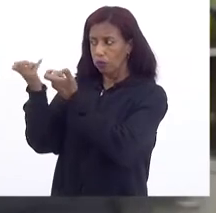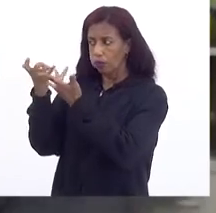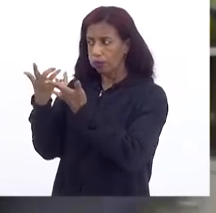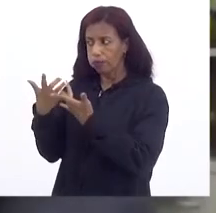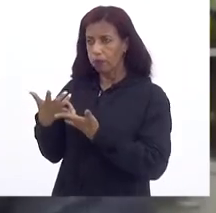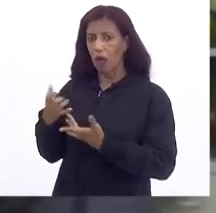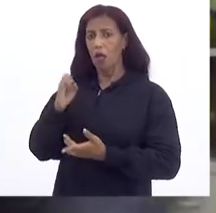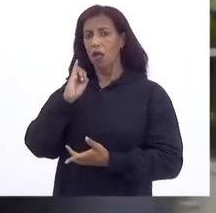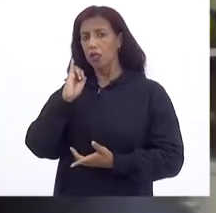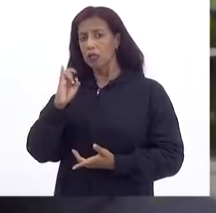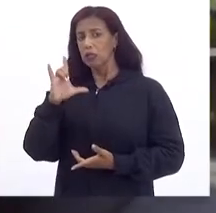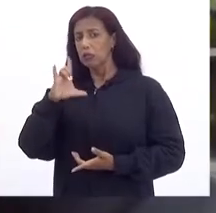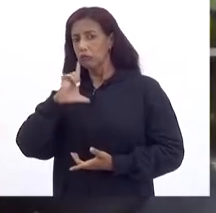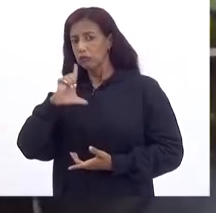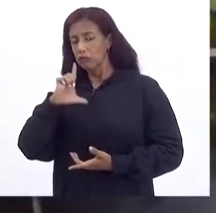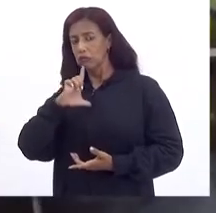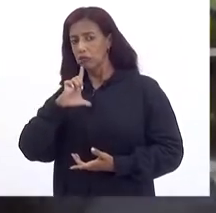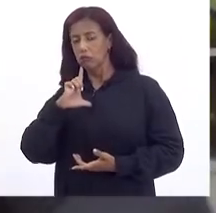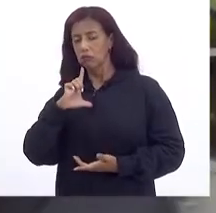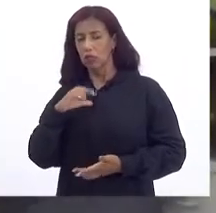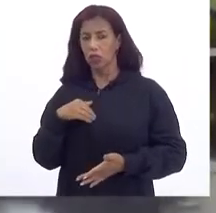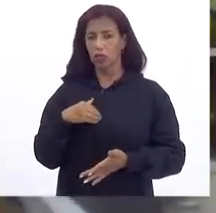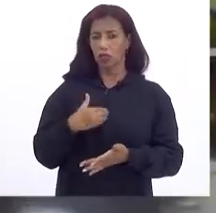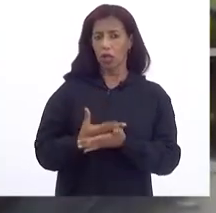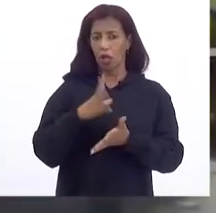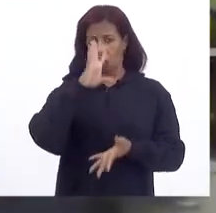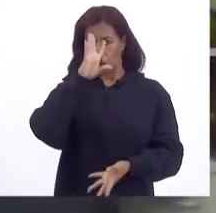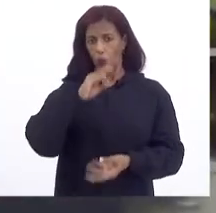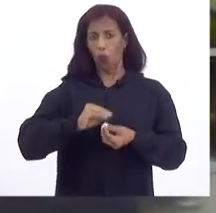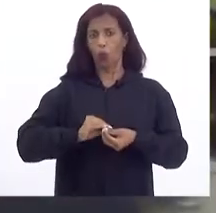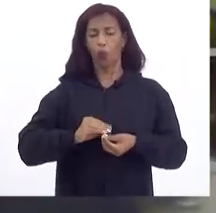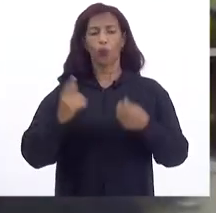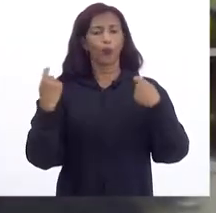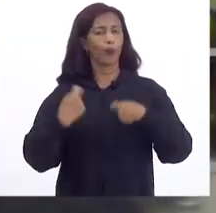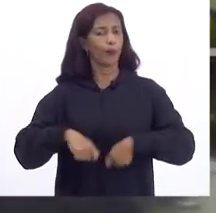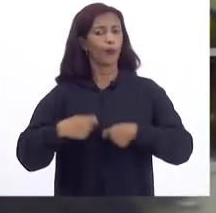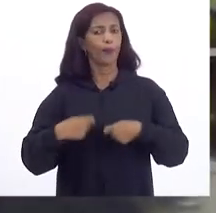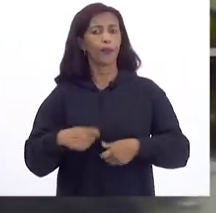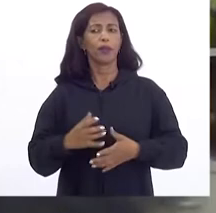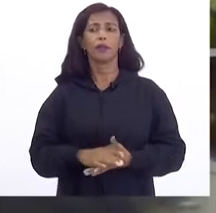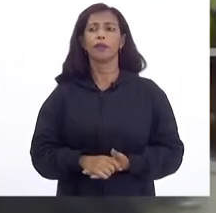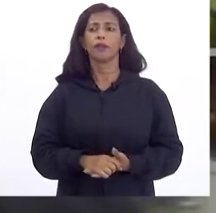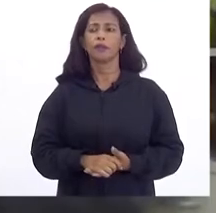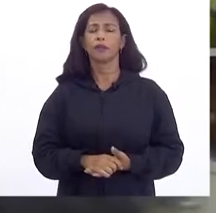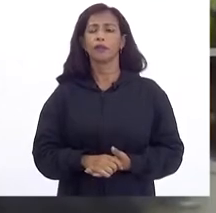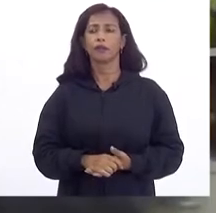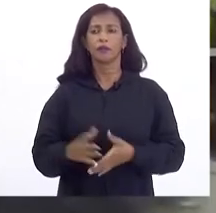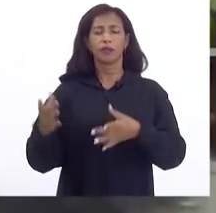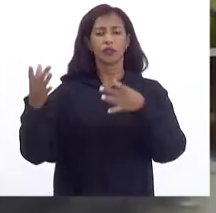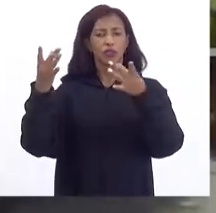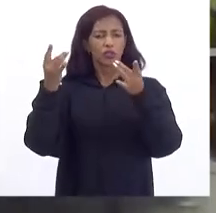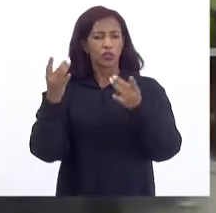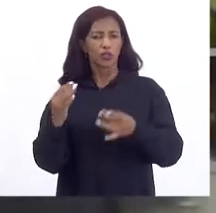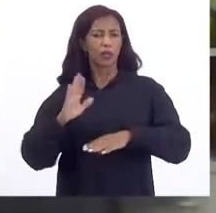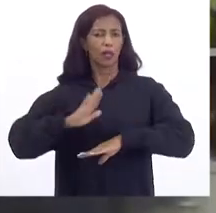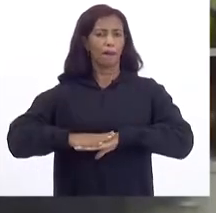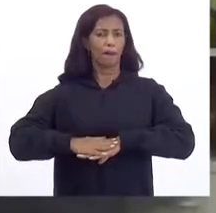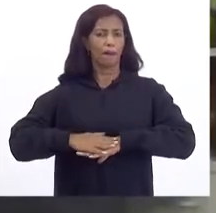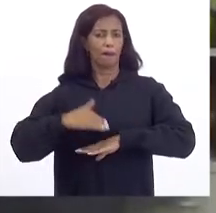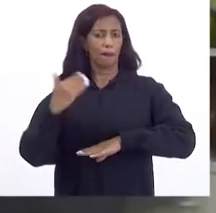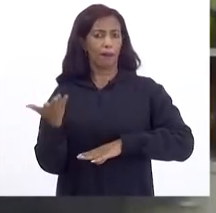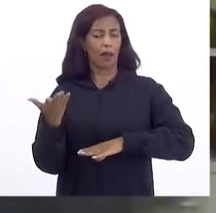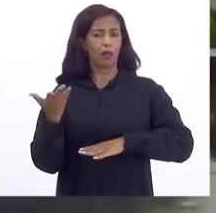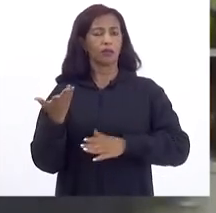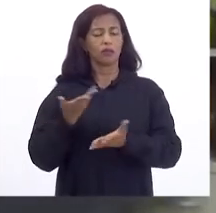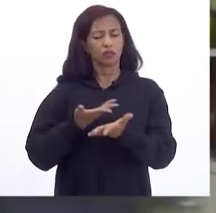A gente tiver Chegar à conclusão De que precisa De detalhar um pouco mais A gente